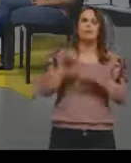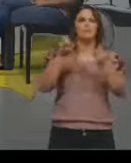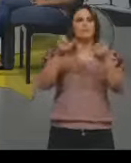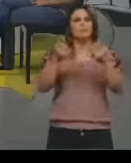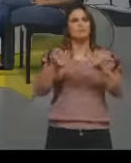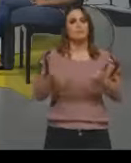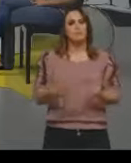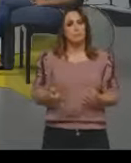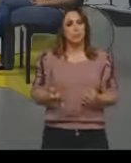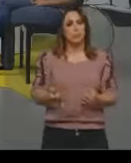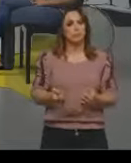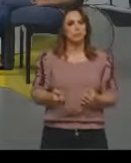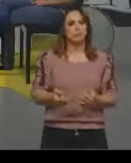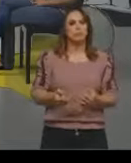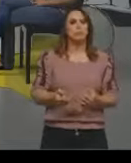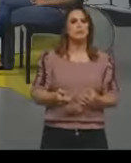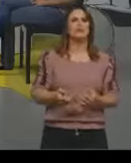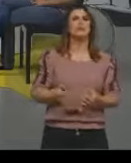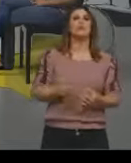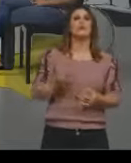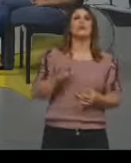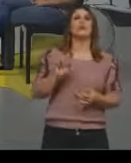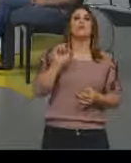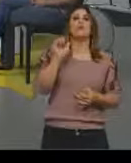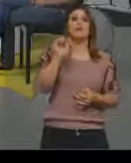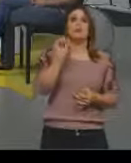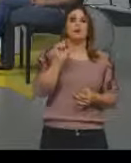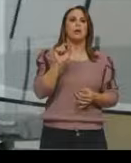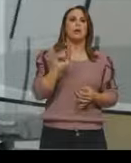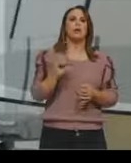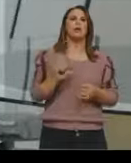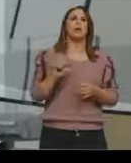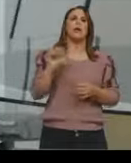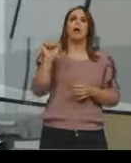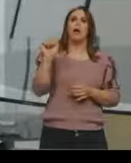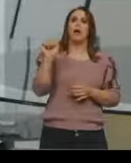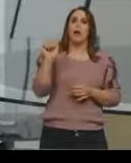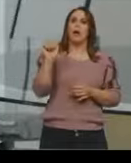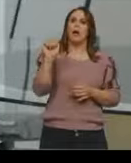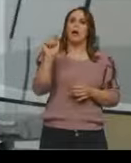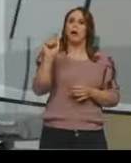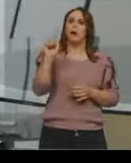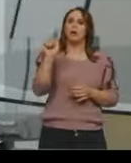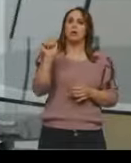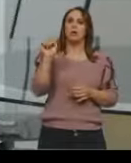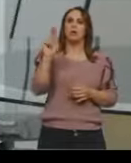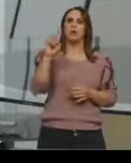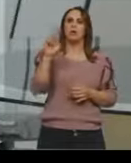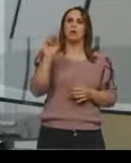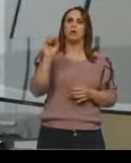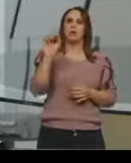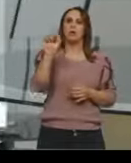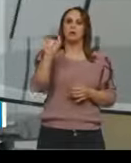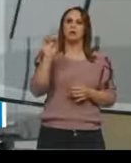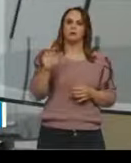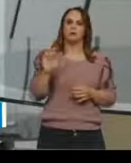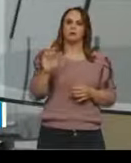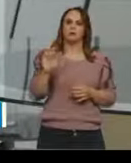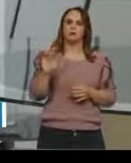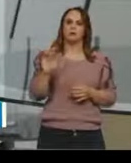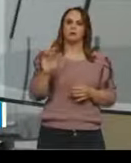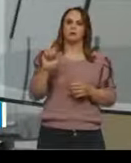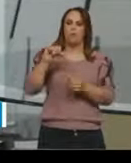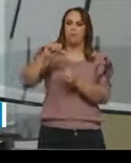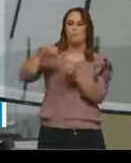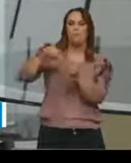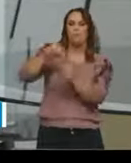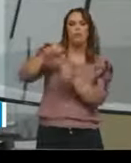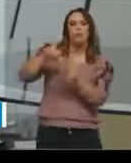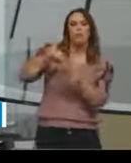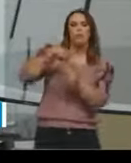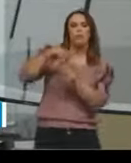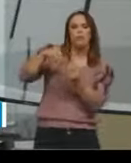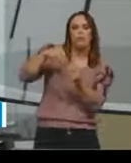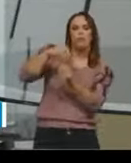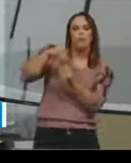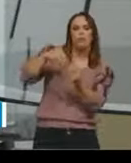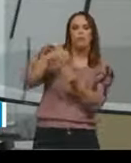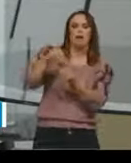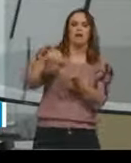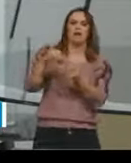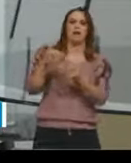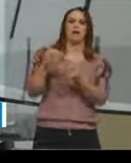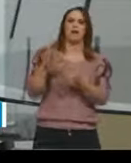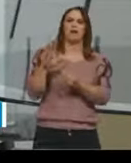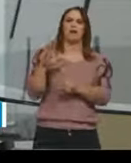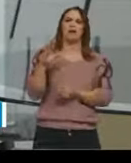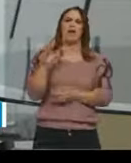diluí-la, vou colocar em uma cuba, feito isso, então, eu vou esperar e vou fazer vários furinhos, igual a gente pode perceber aí na